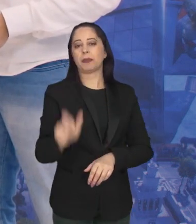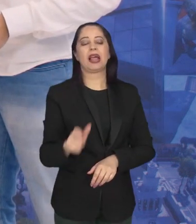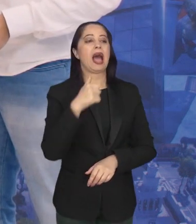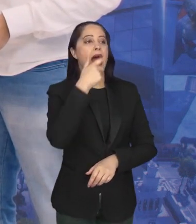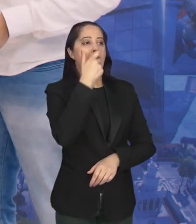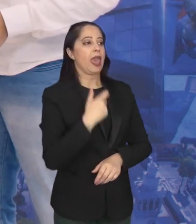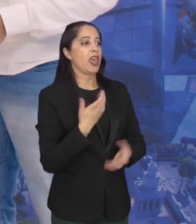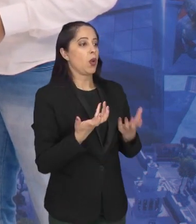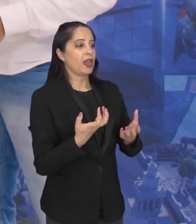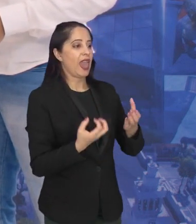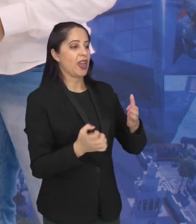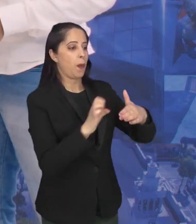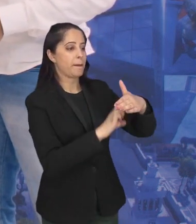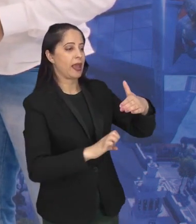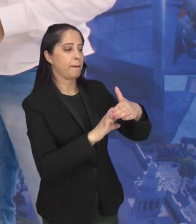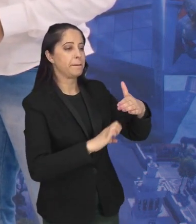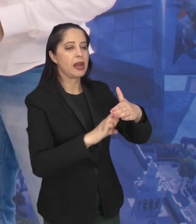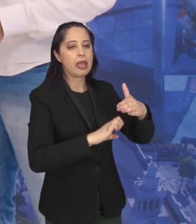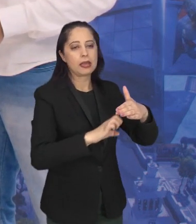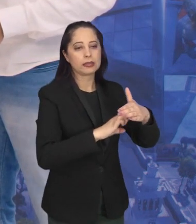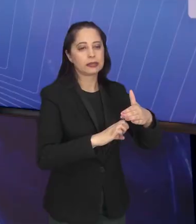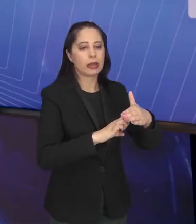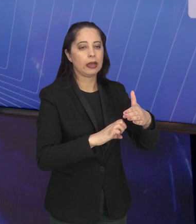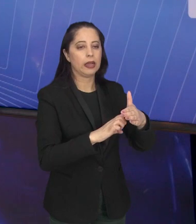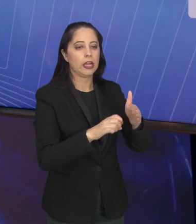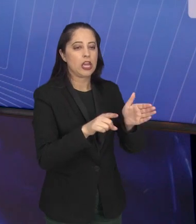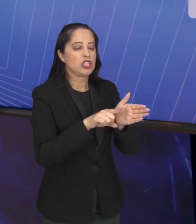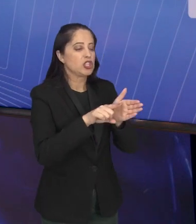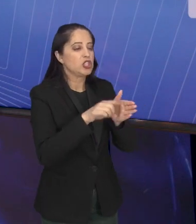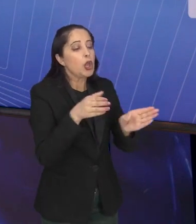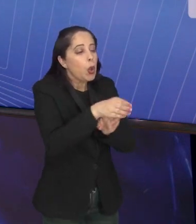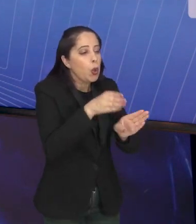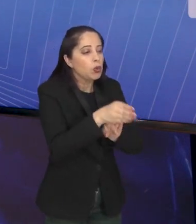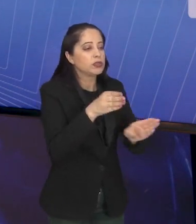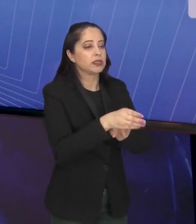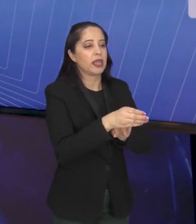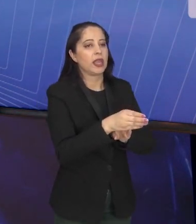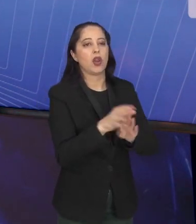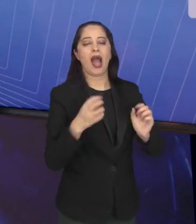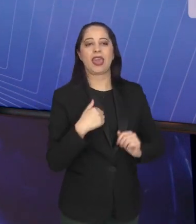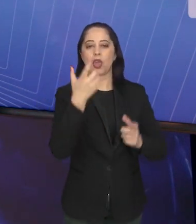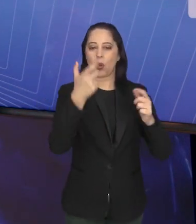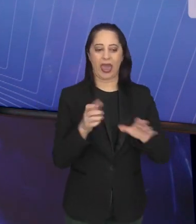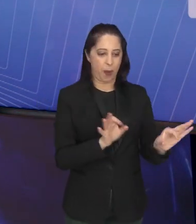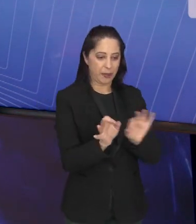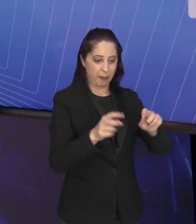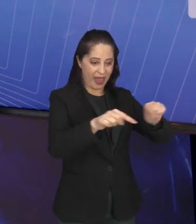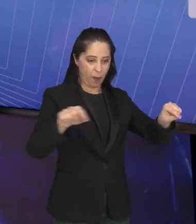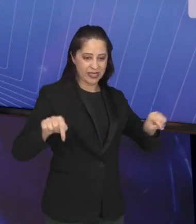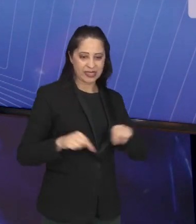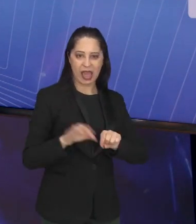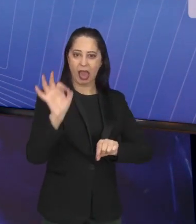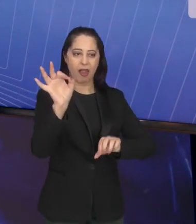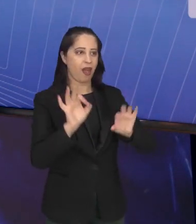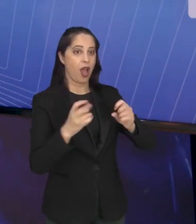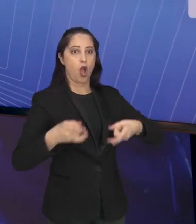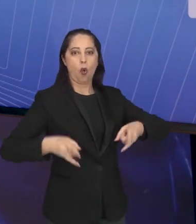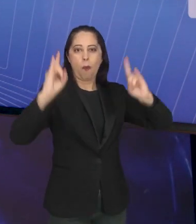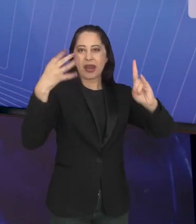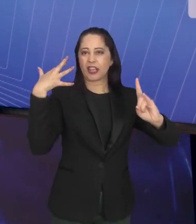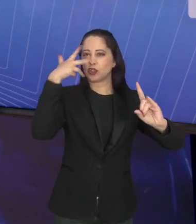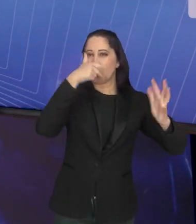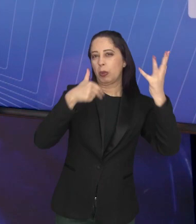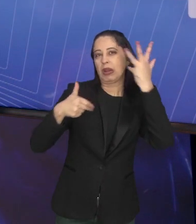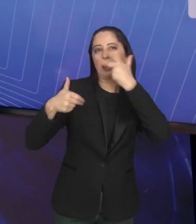exemplo, falando, ah, eu vou montar uma empresa de consultoria. Então, eu vou montar uma sala gigante, eu vou fazer isso no